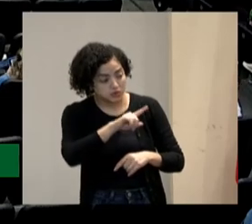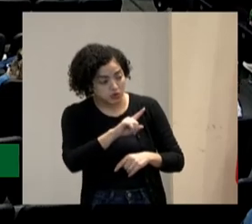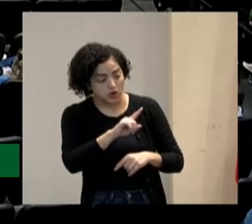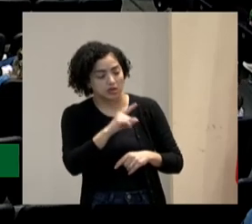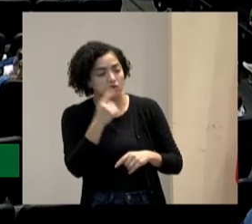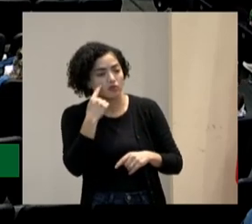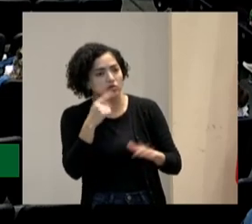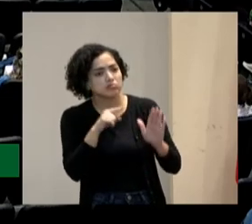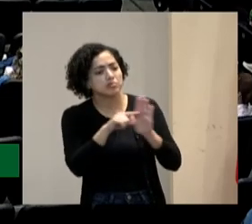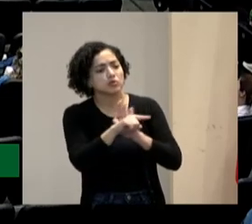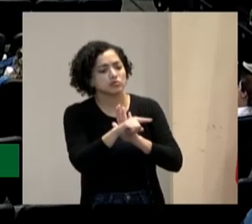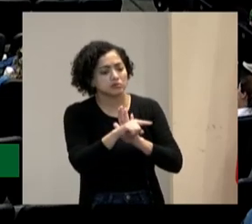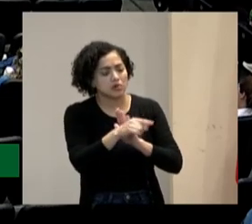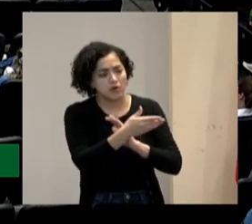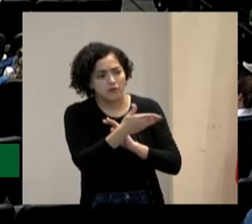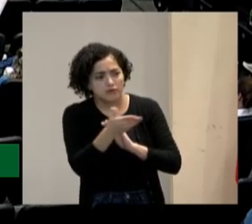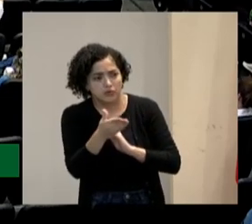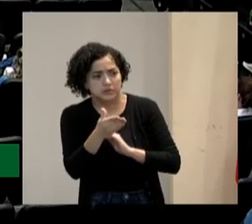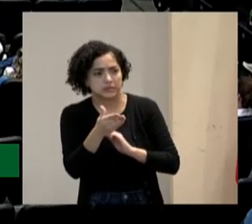eu perguntei, vocês têm